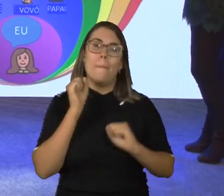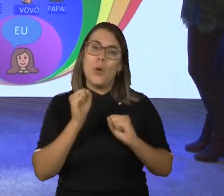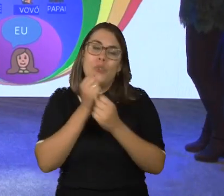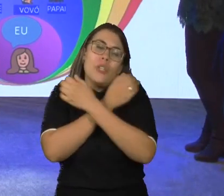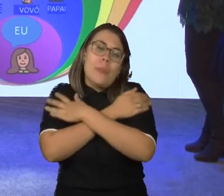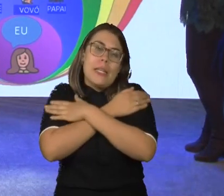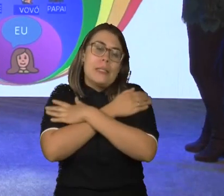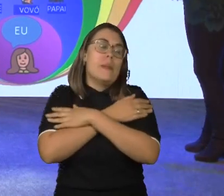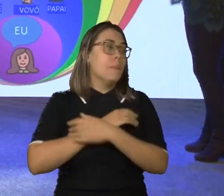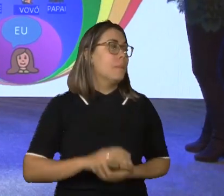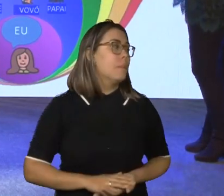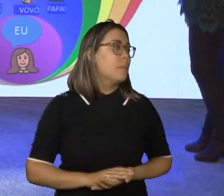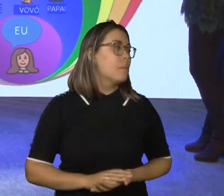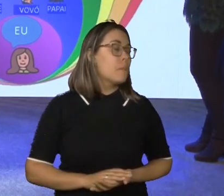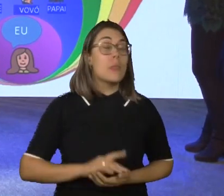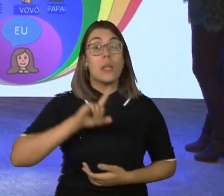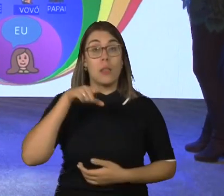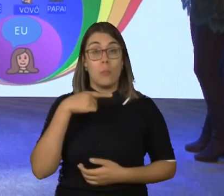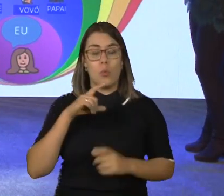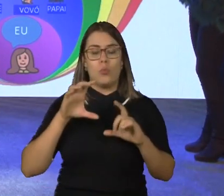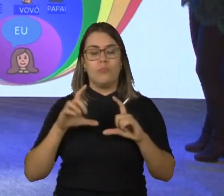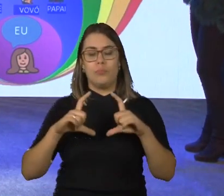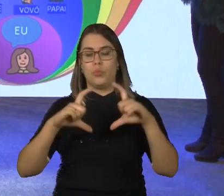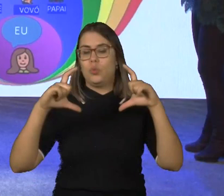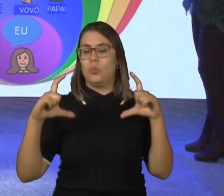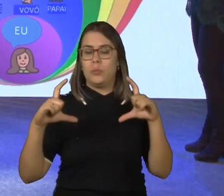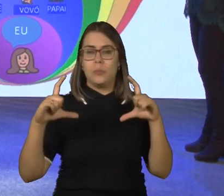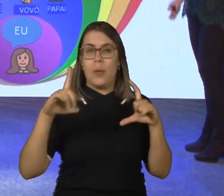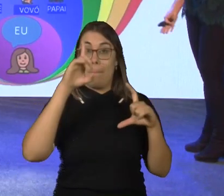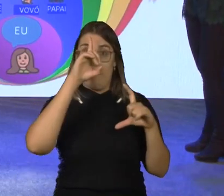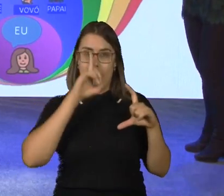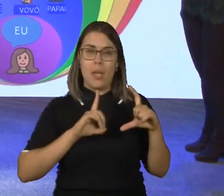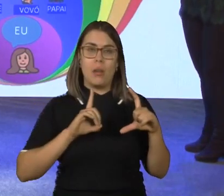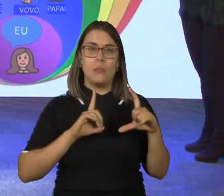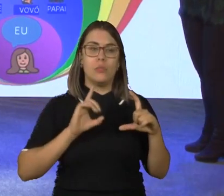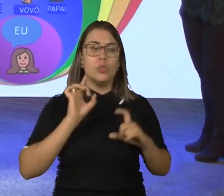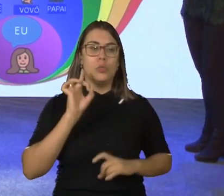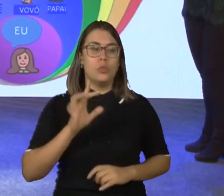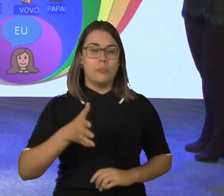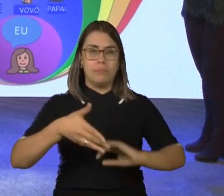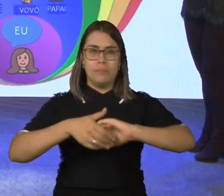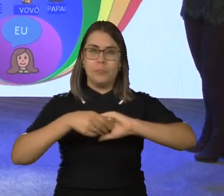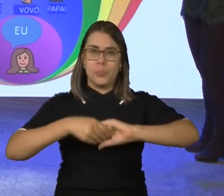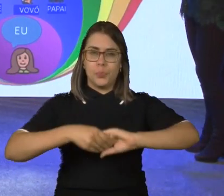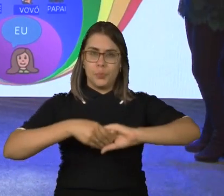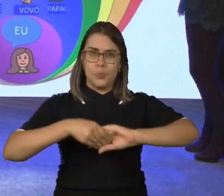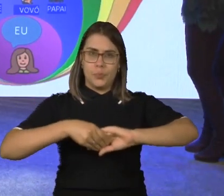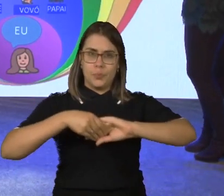de relação. Aqui, um pouco mais distante, ok eu cumprimentar só com um aperto de mão.